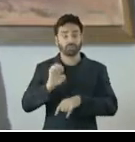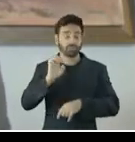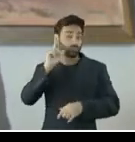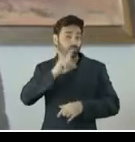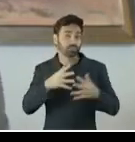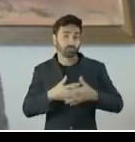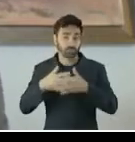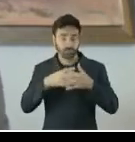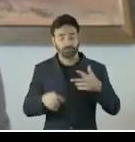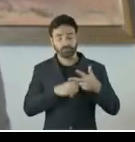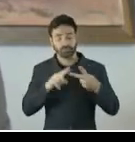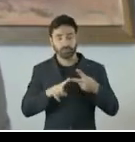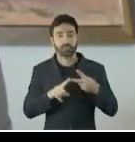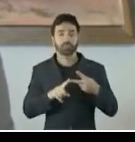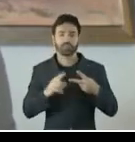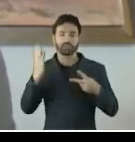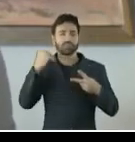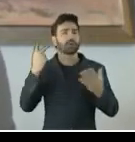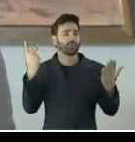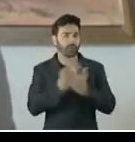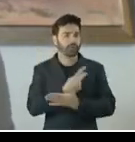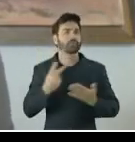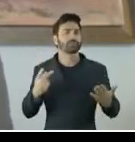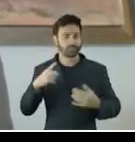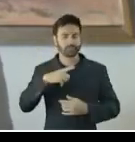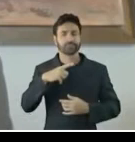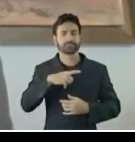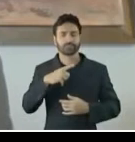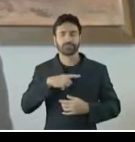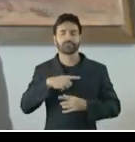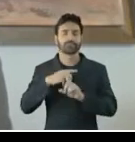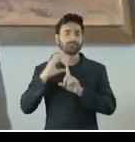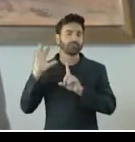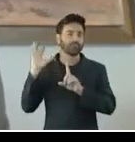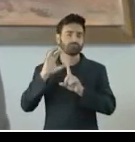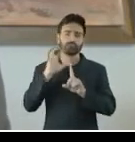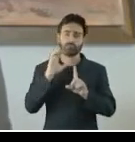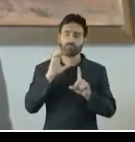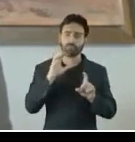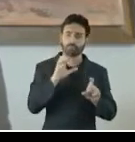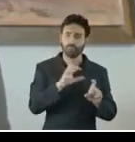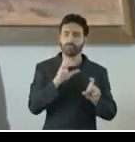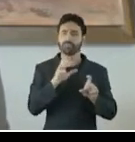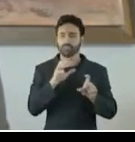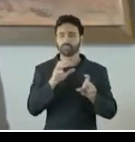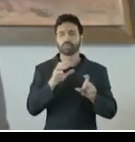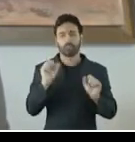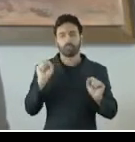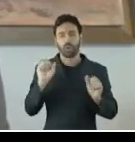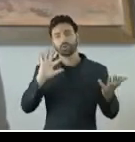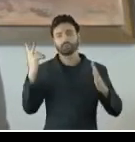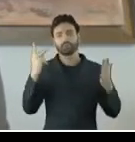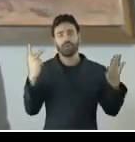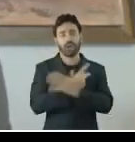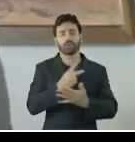não é difícil imaginar o quanto assédio sexual, conduta reprovável criminal e moralmente pode afetar